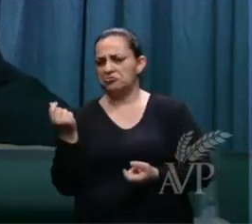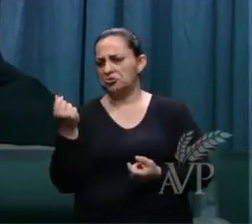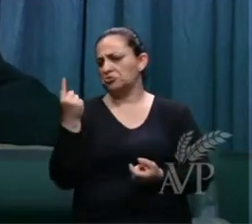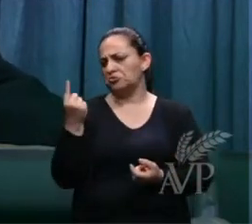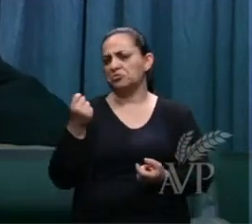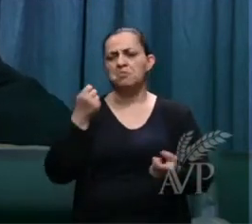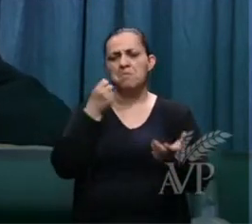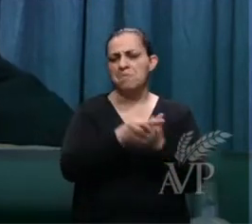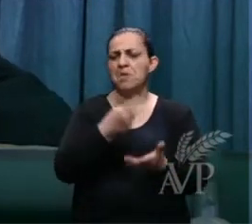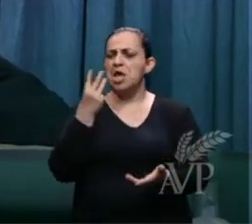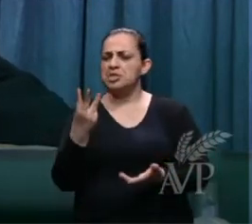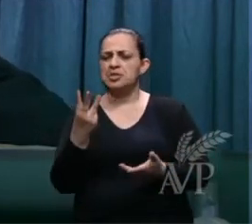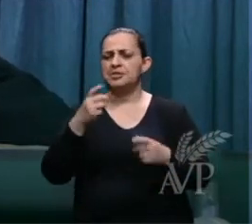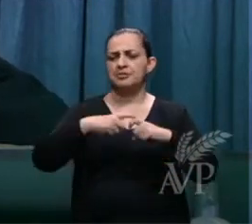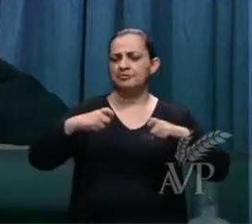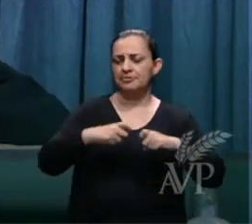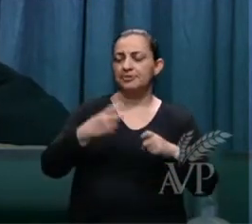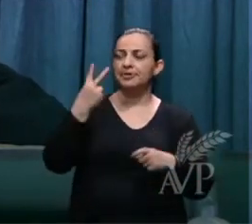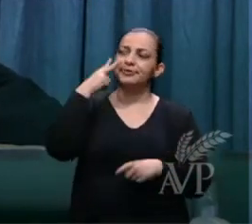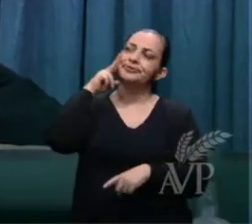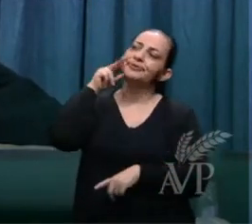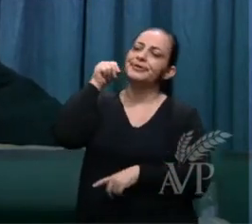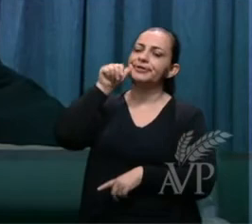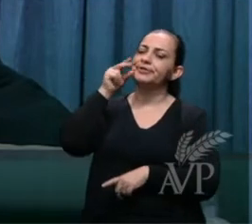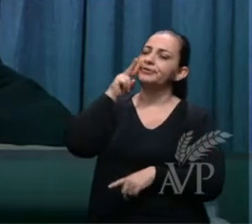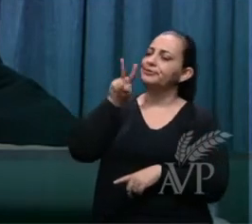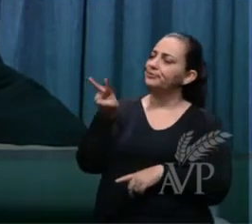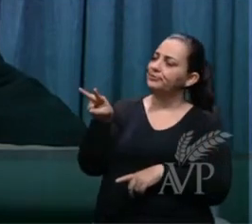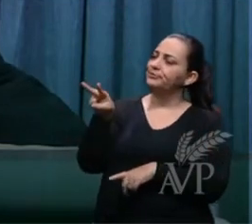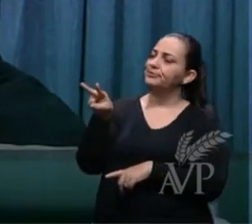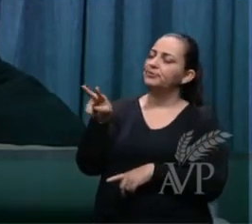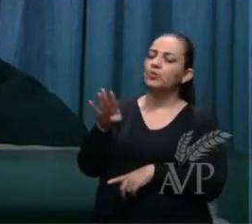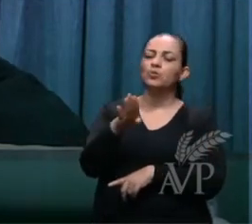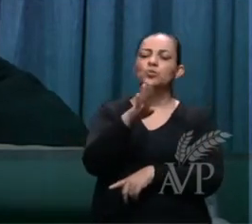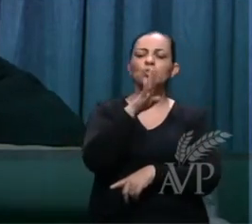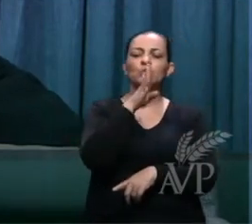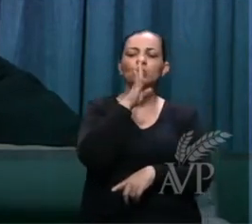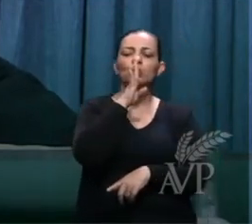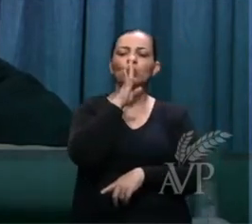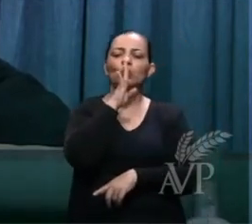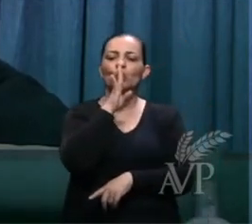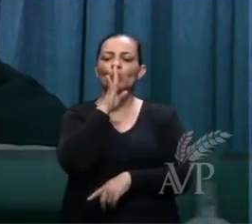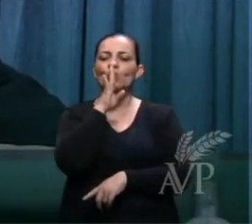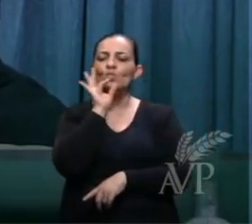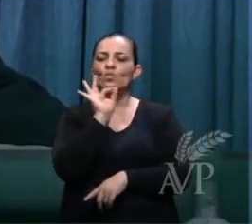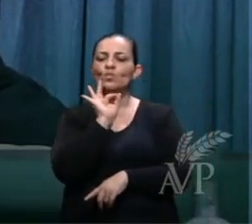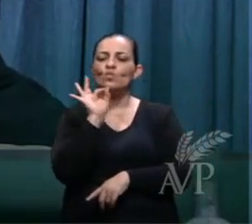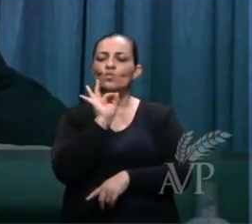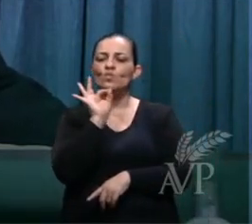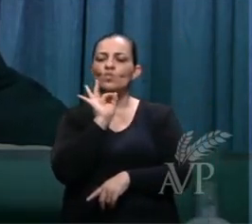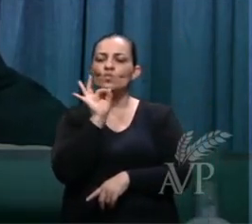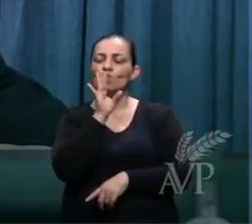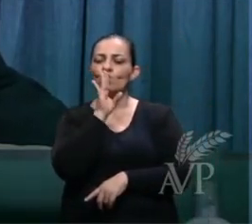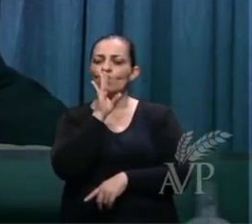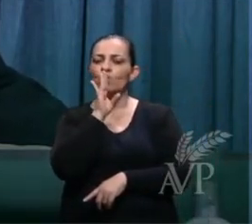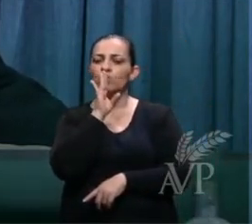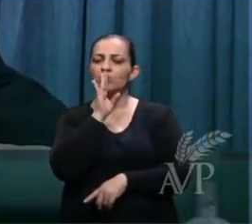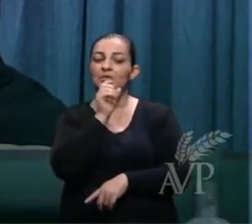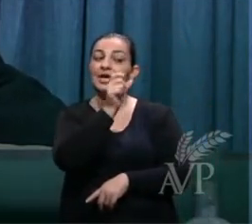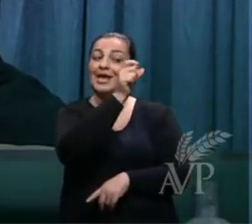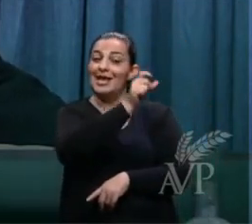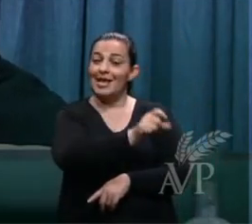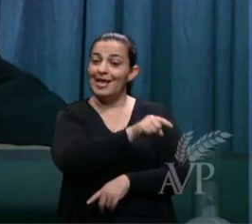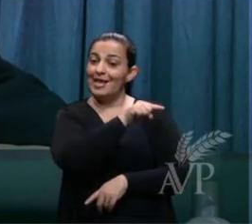ela olhou não disse nada ele disse ela era suficiente mulher